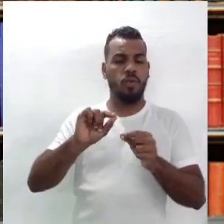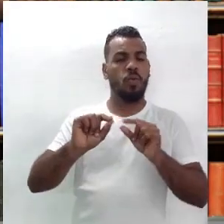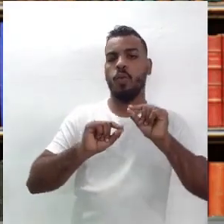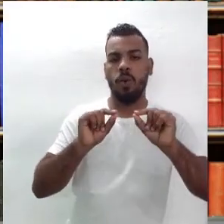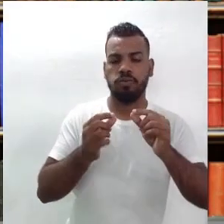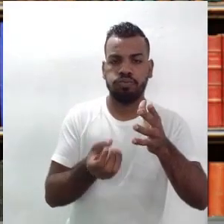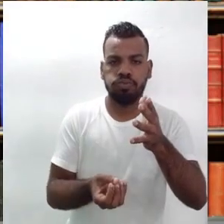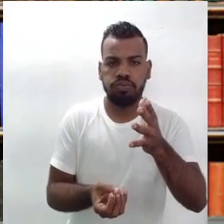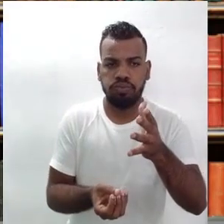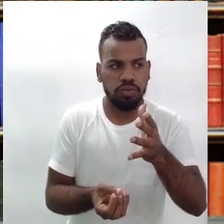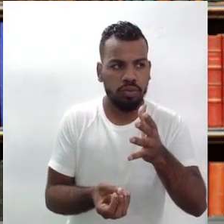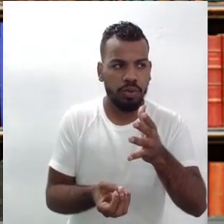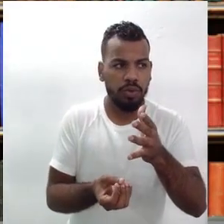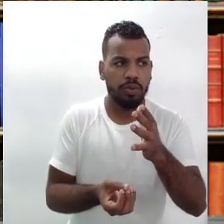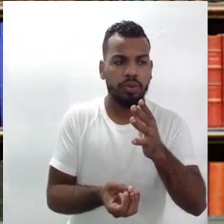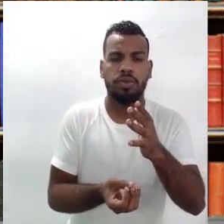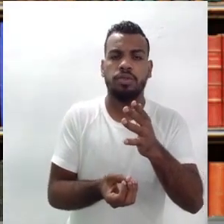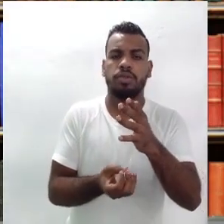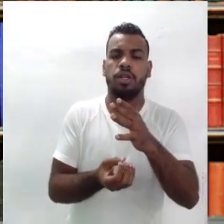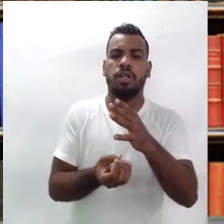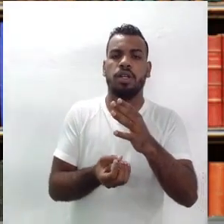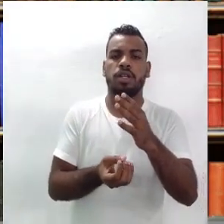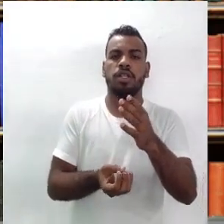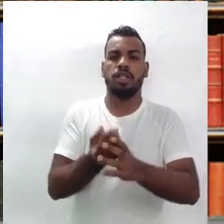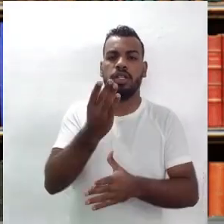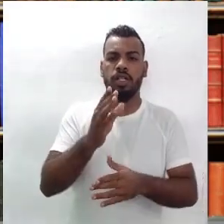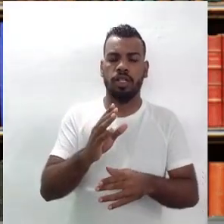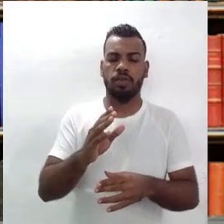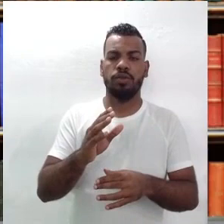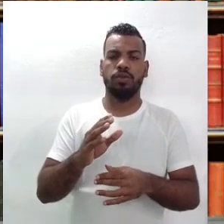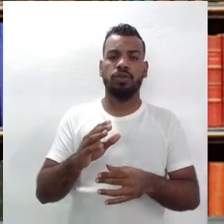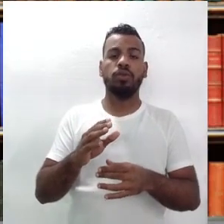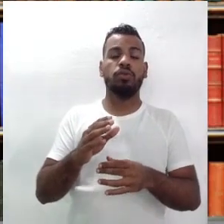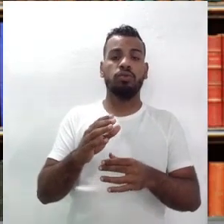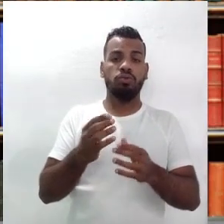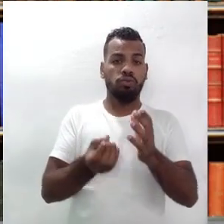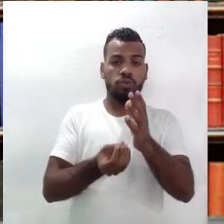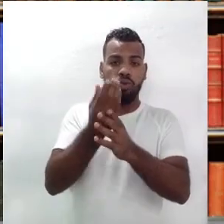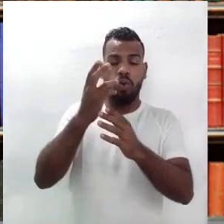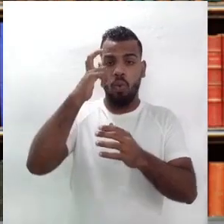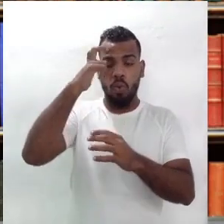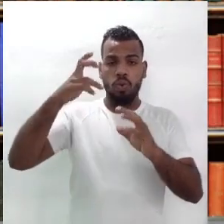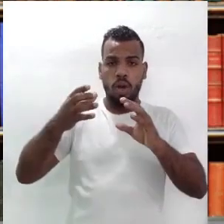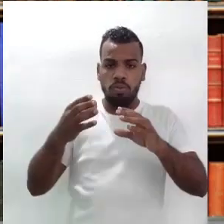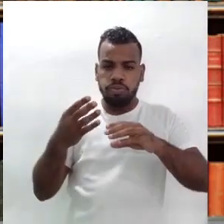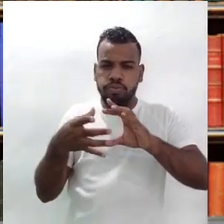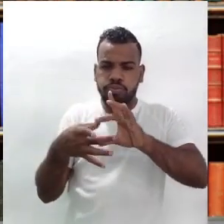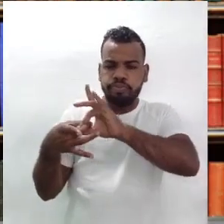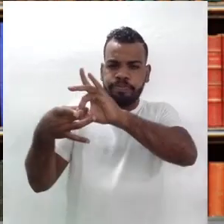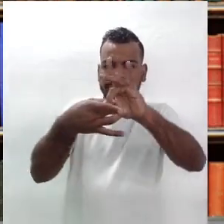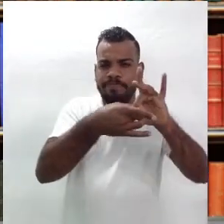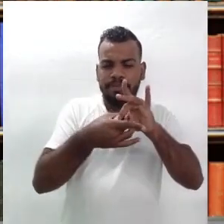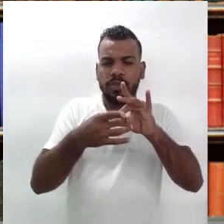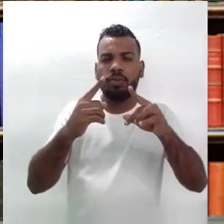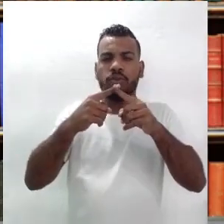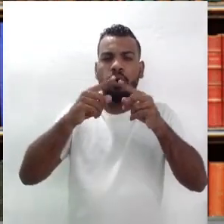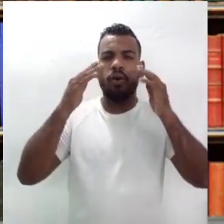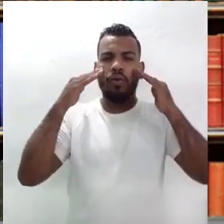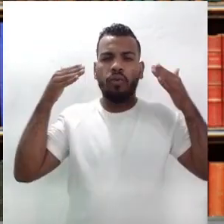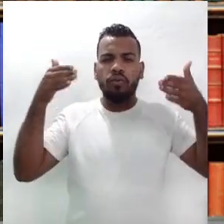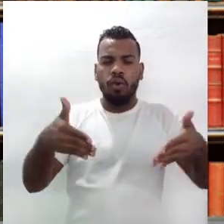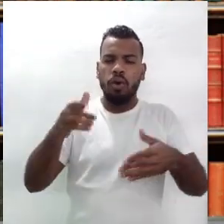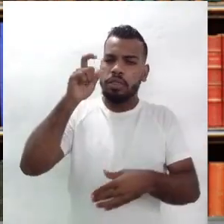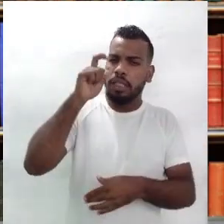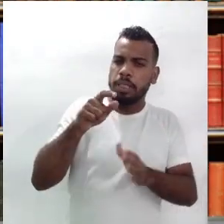bolo cultural a ponto de despertar o foco de interesse e de pesquisa para uma cultura